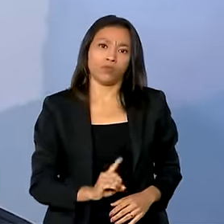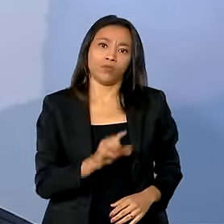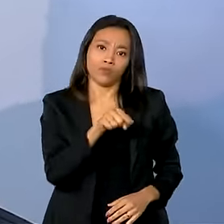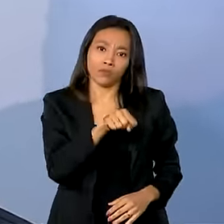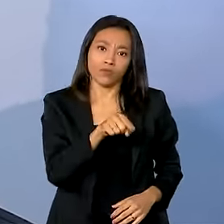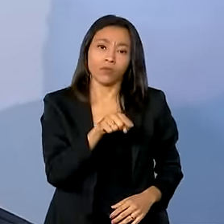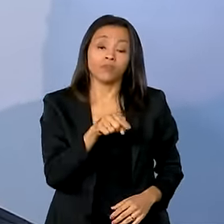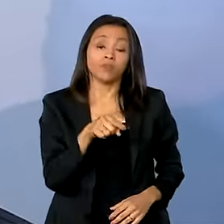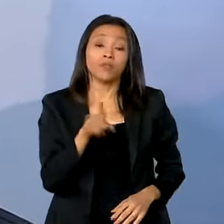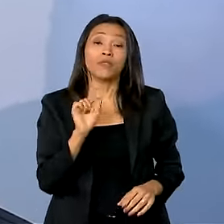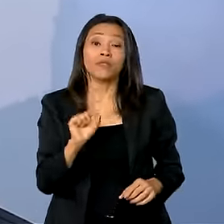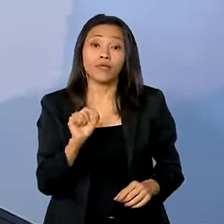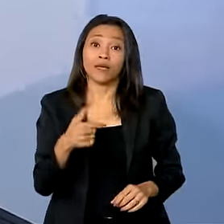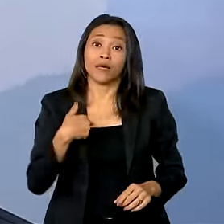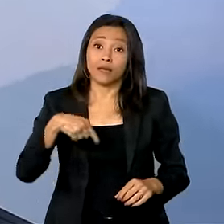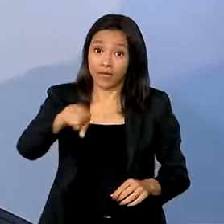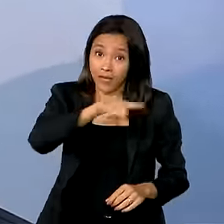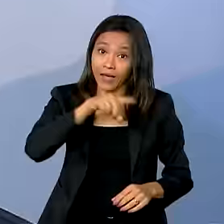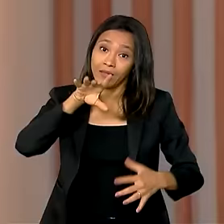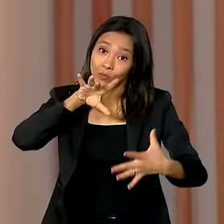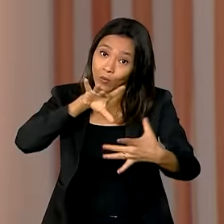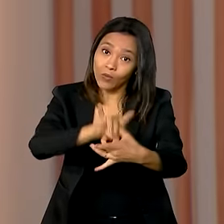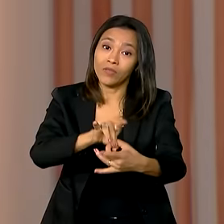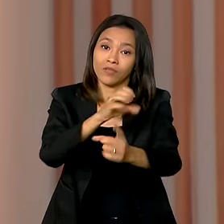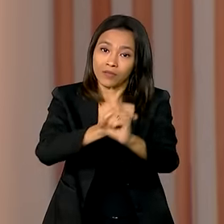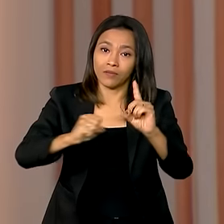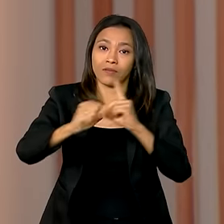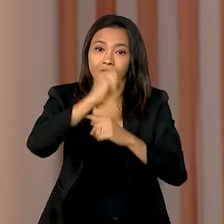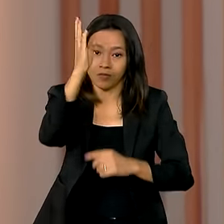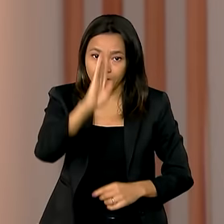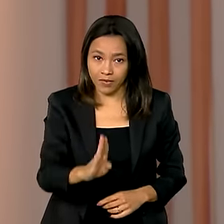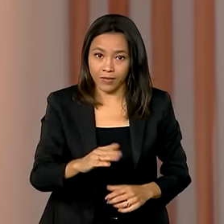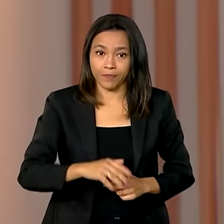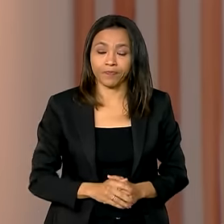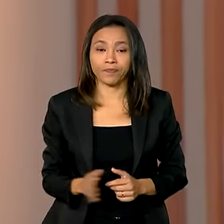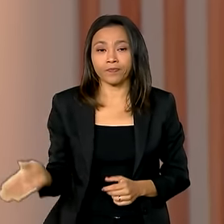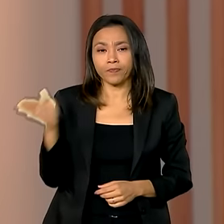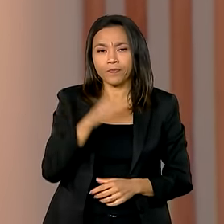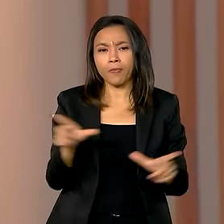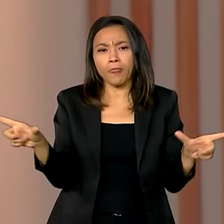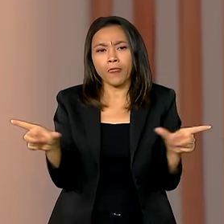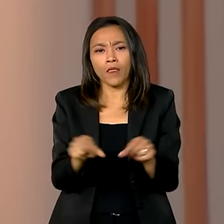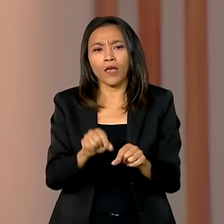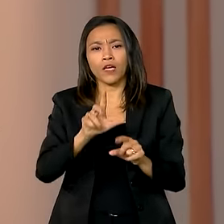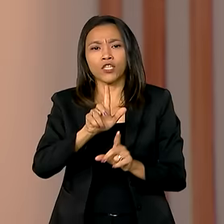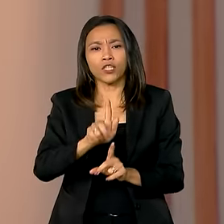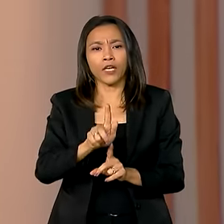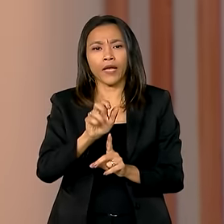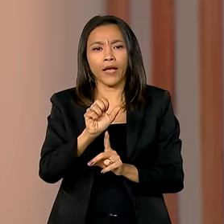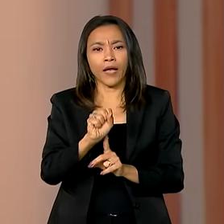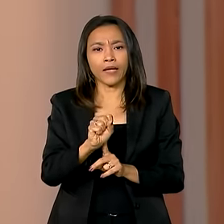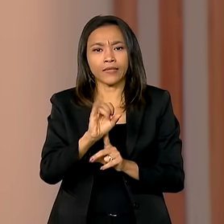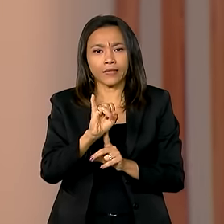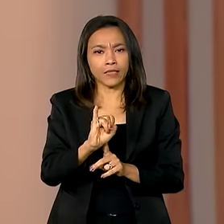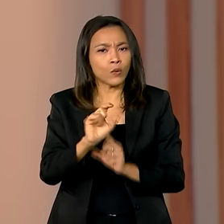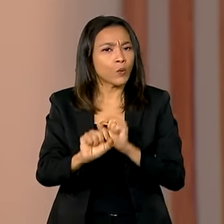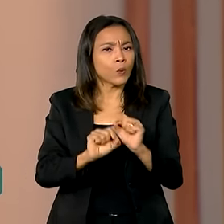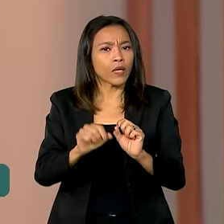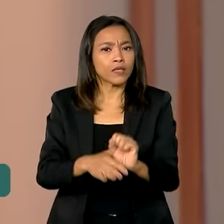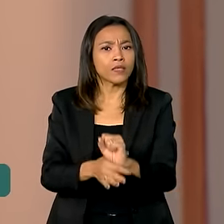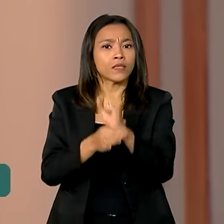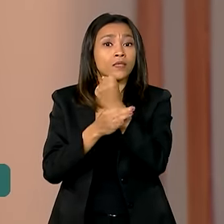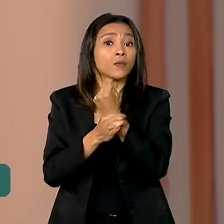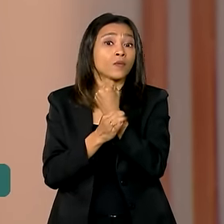e de fazer parte do retrato nacional. O GSI, o Gabinete de Segurança Institucional,